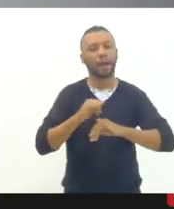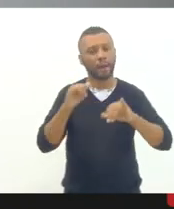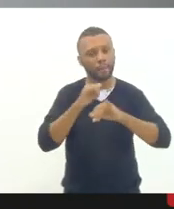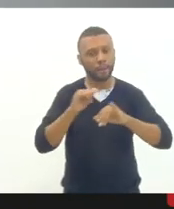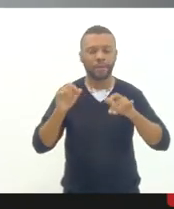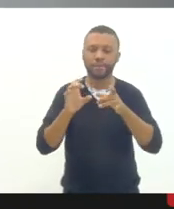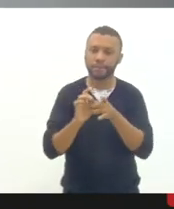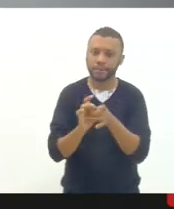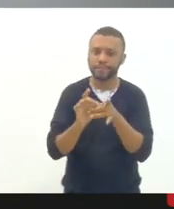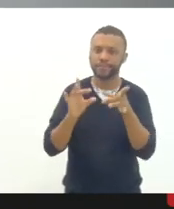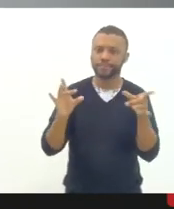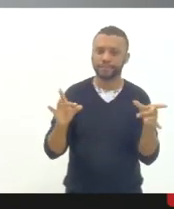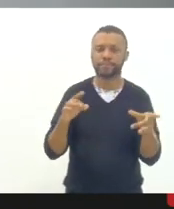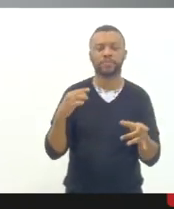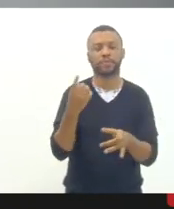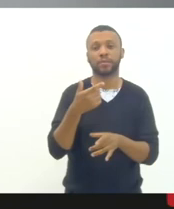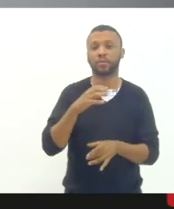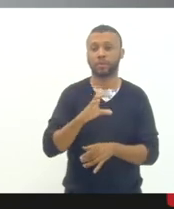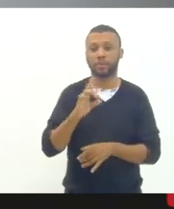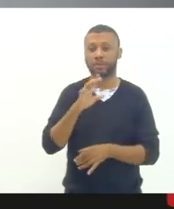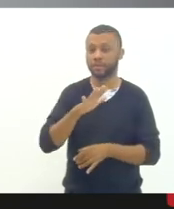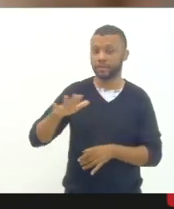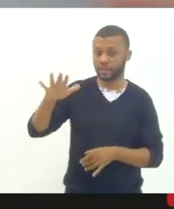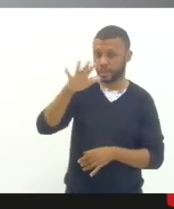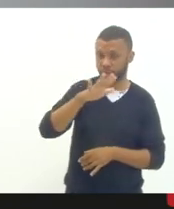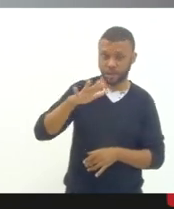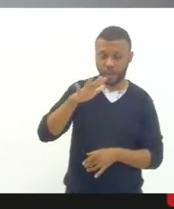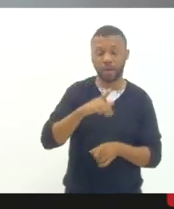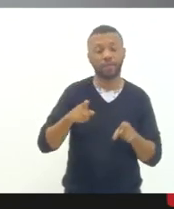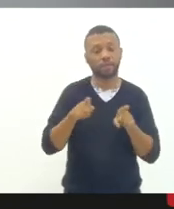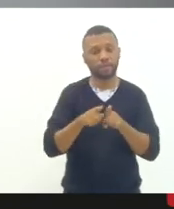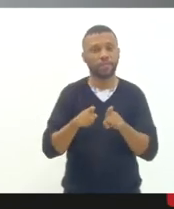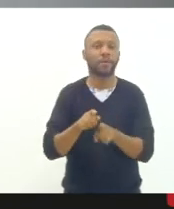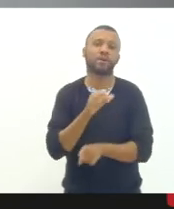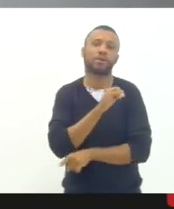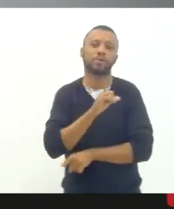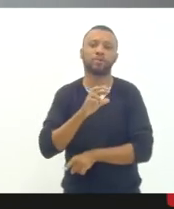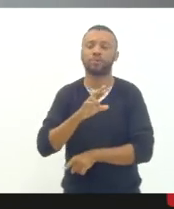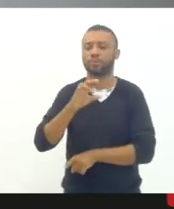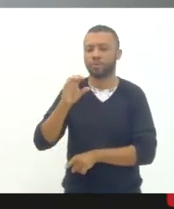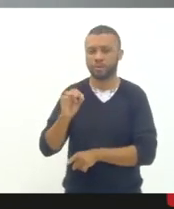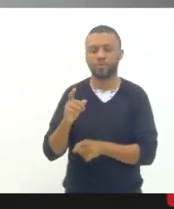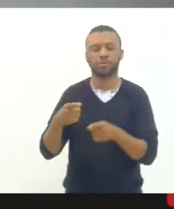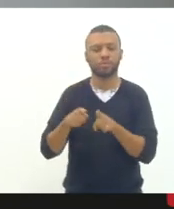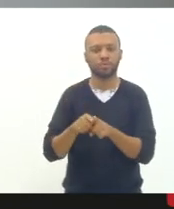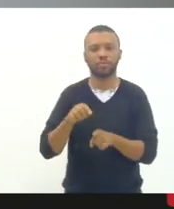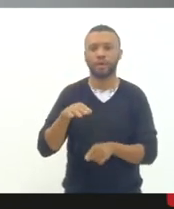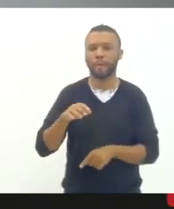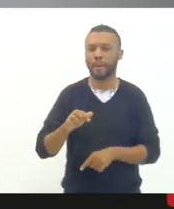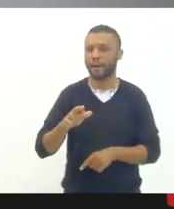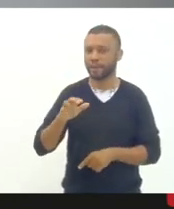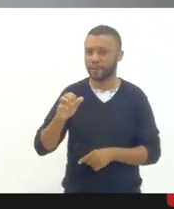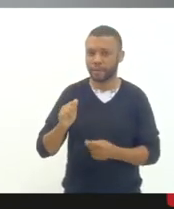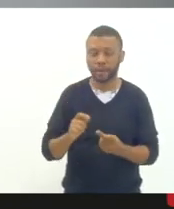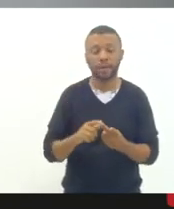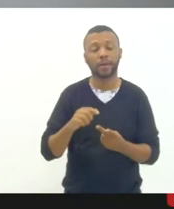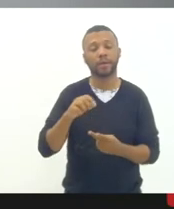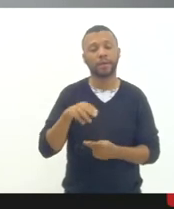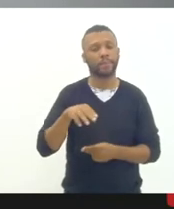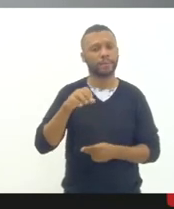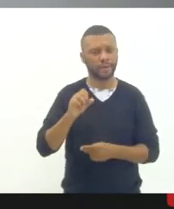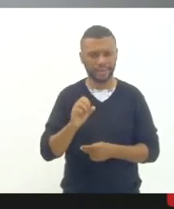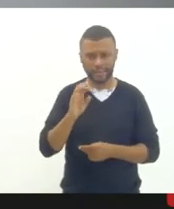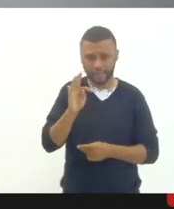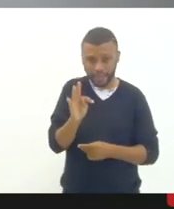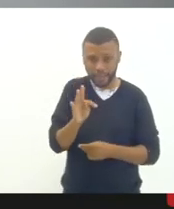disposição na nossa coordenação geral aqui e também no Rio de Janeiro com a Maria Tereza o MST e todos os demais companheiros